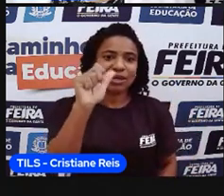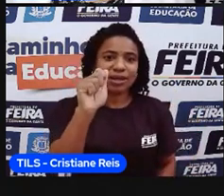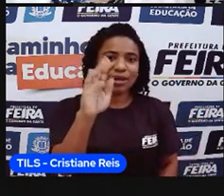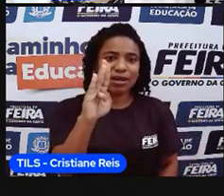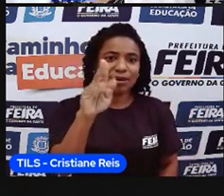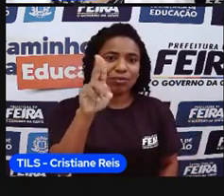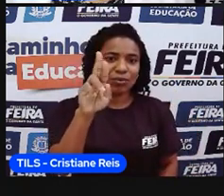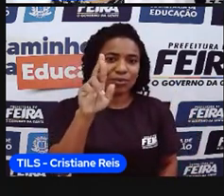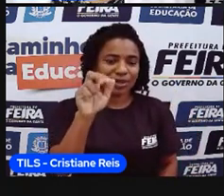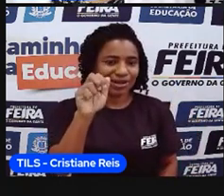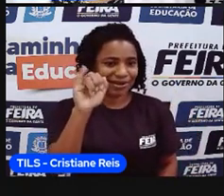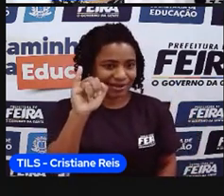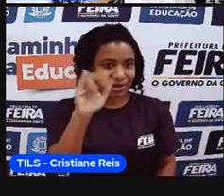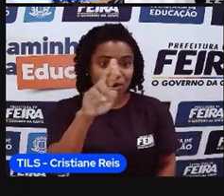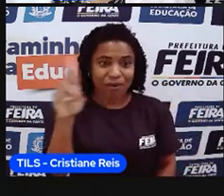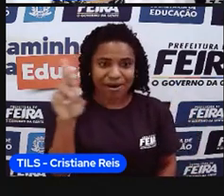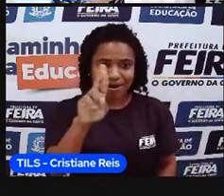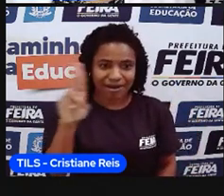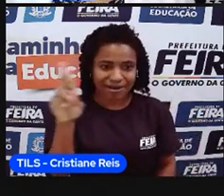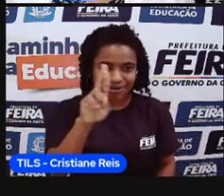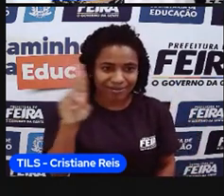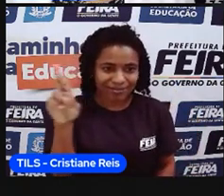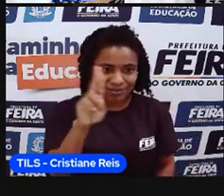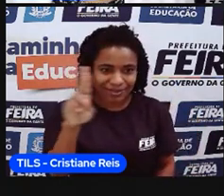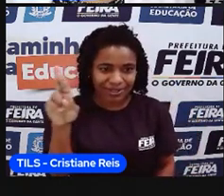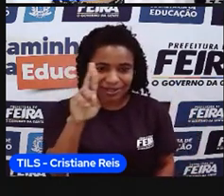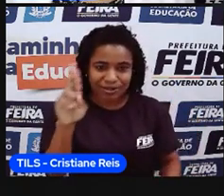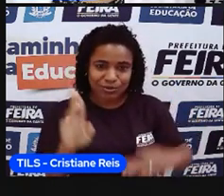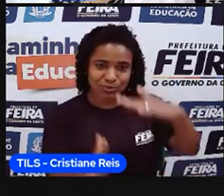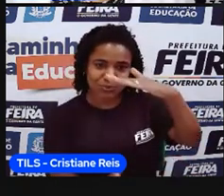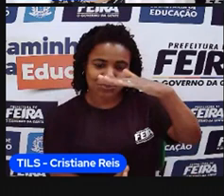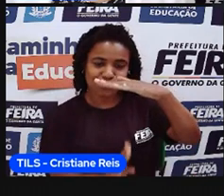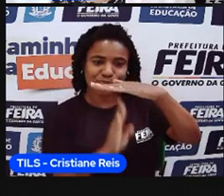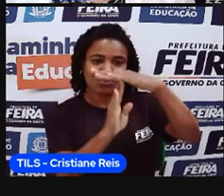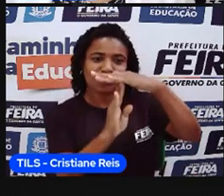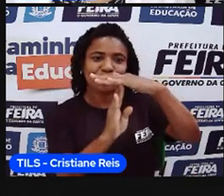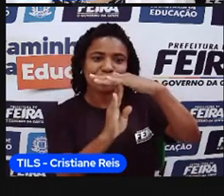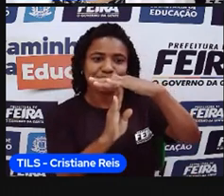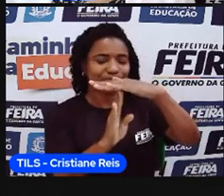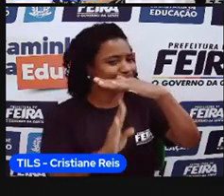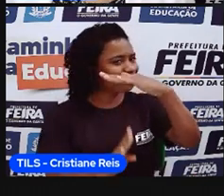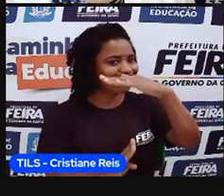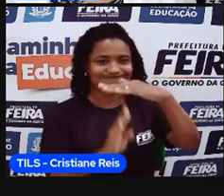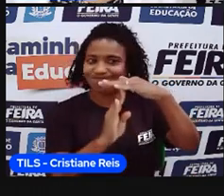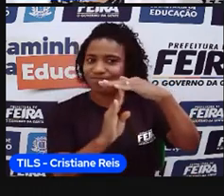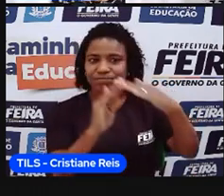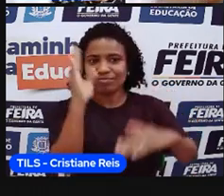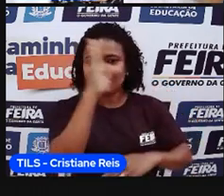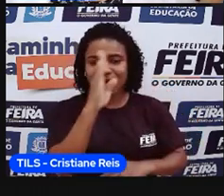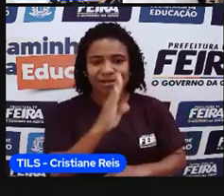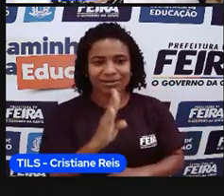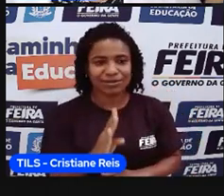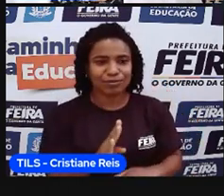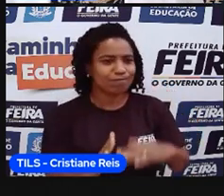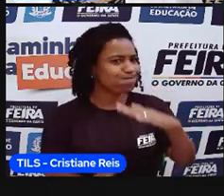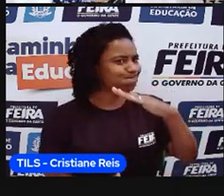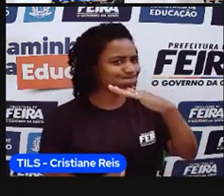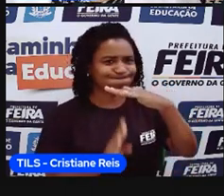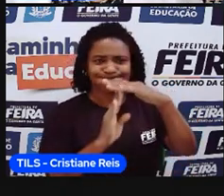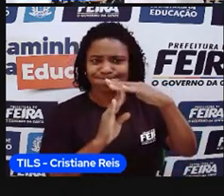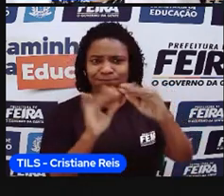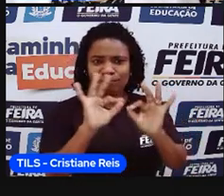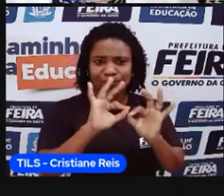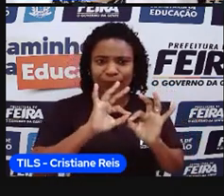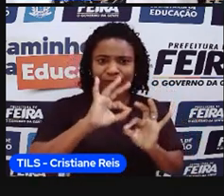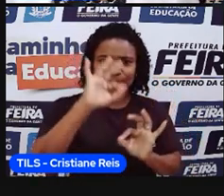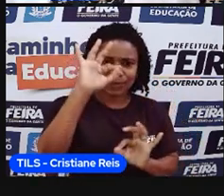Você, na cidade de Ucratão, aí você vai observar que é o ponto extremo, ou seja, o lugar mais longe que eu